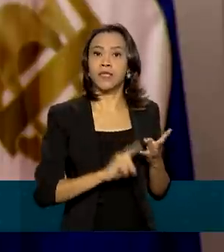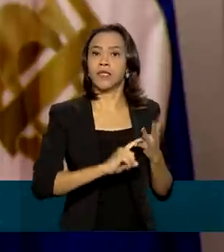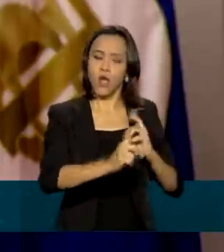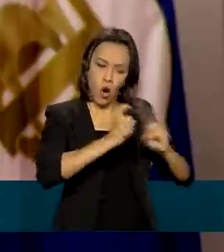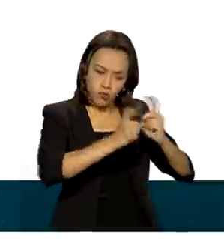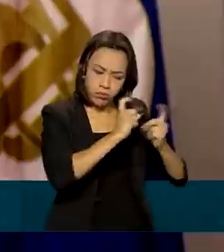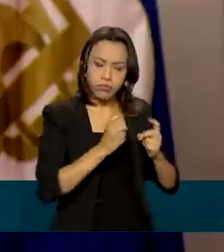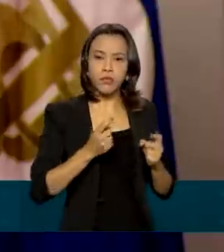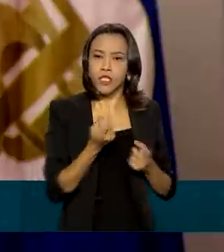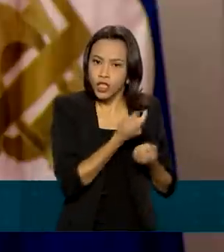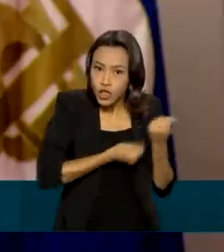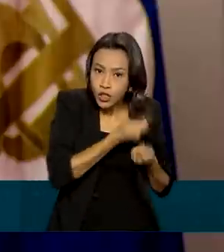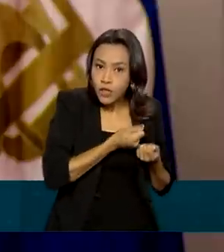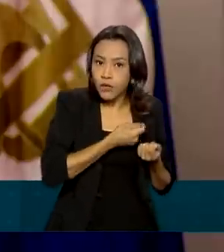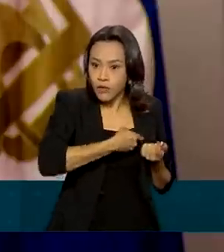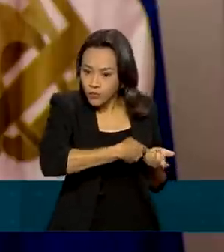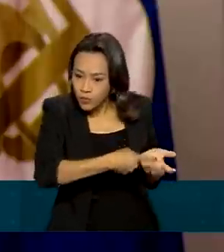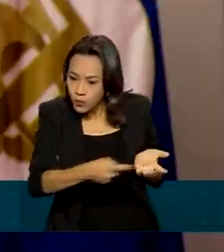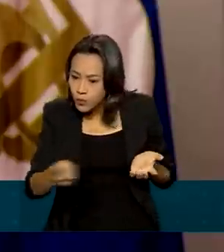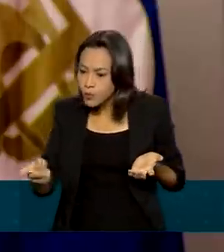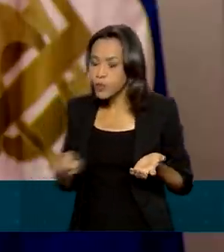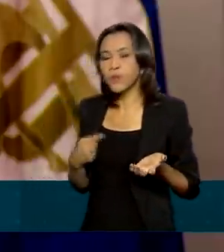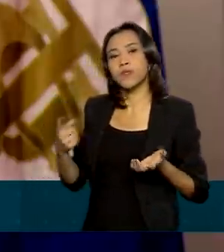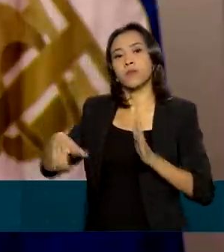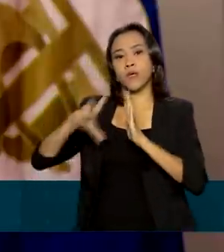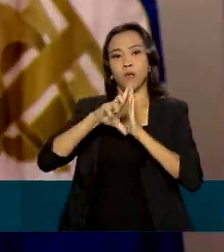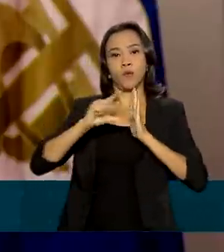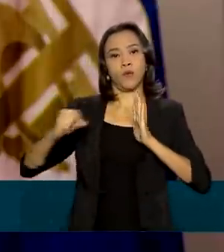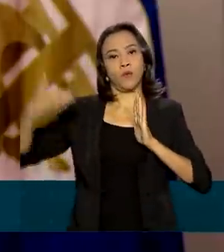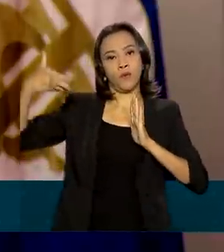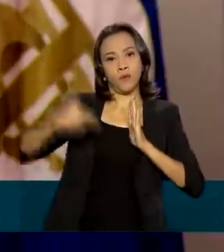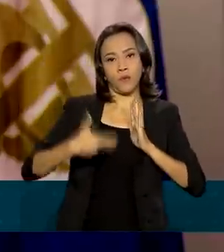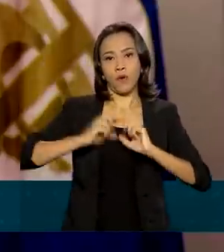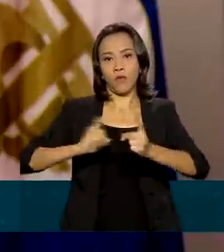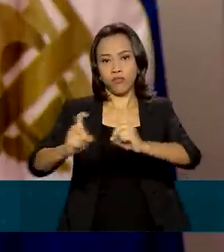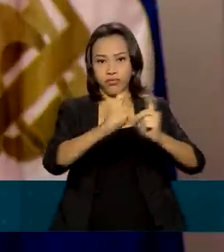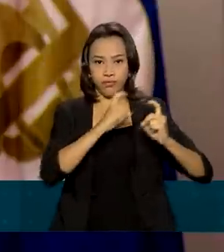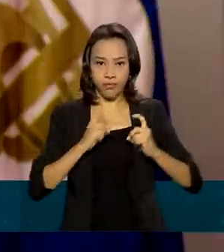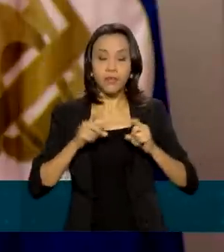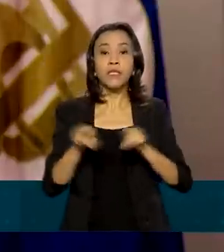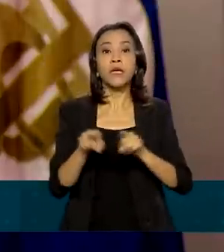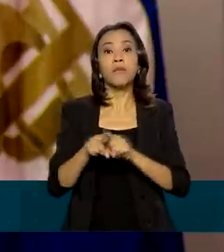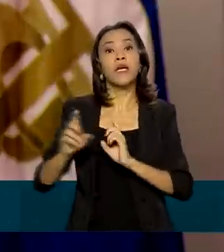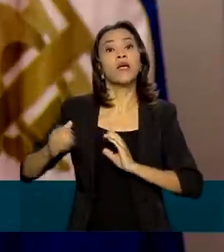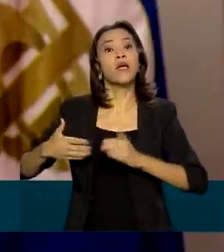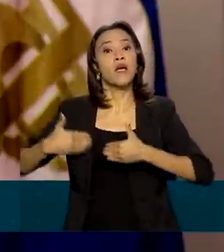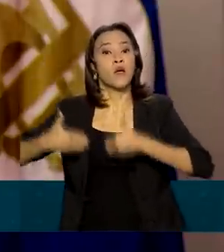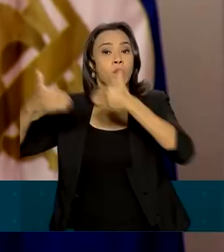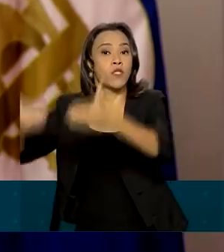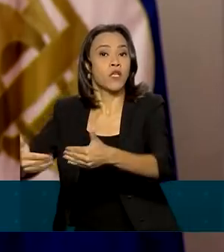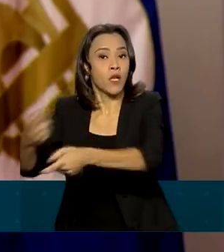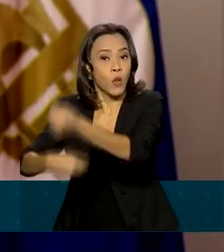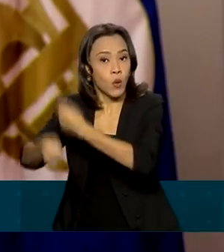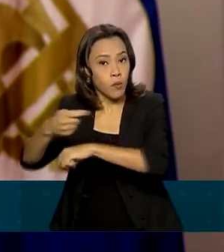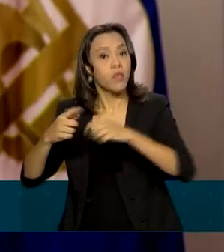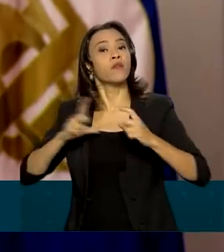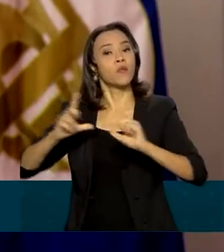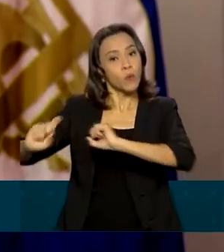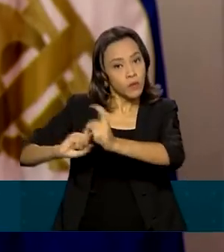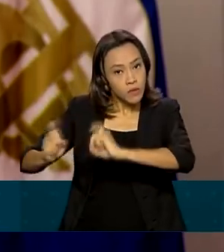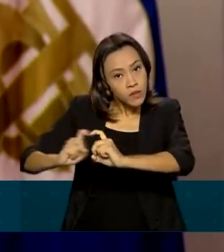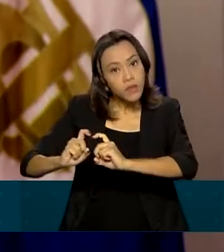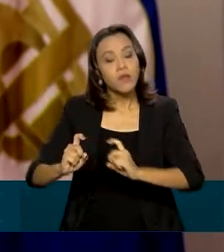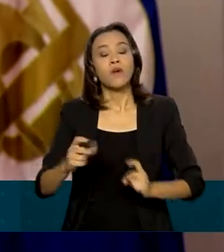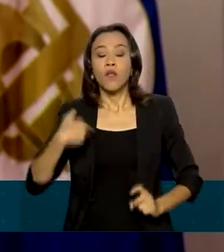governança financeira. Comandado pela Casa Civil, pelo controle interno, pelo Ministério da Economia, nós teremos condições de